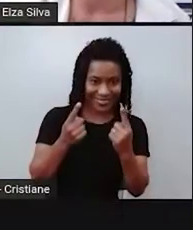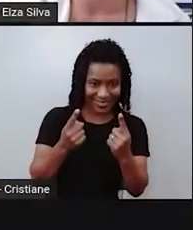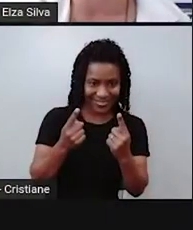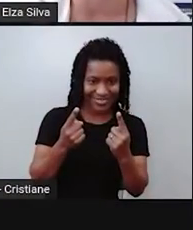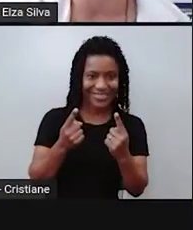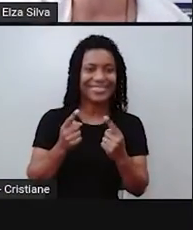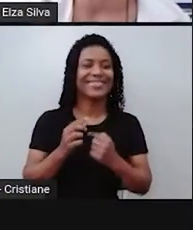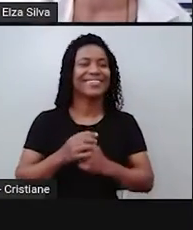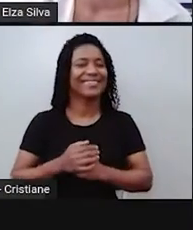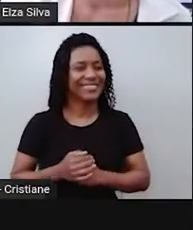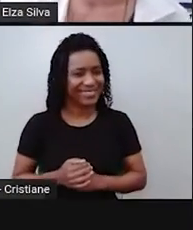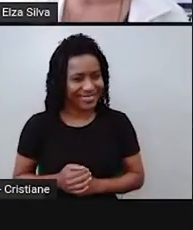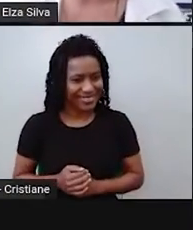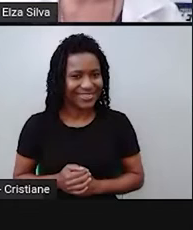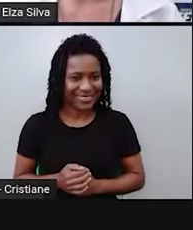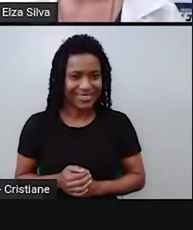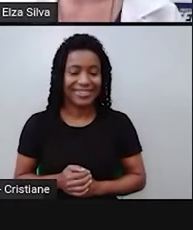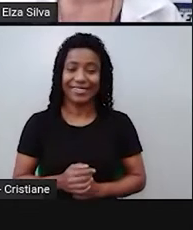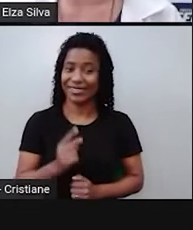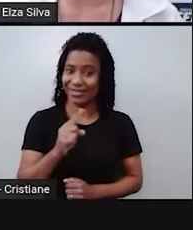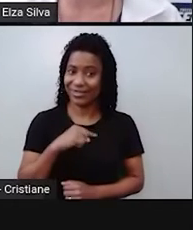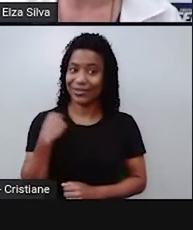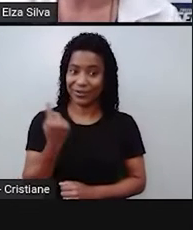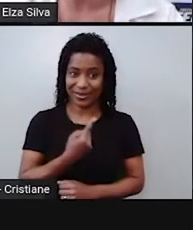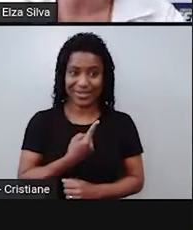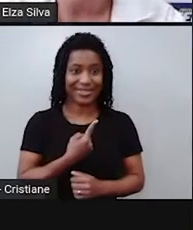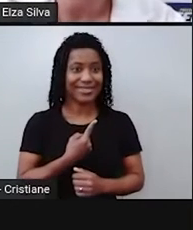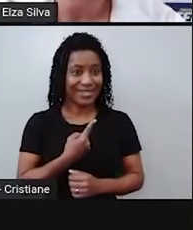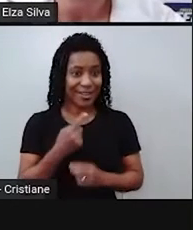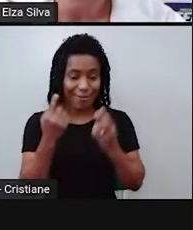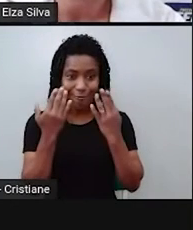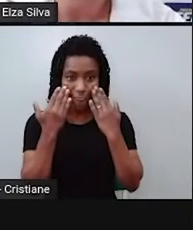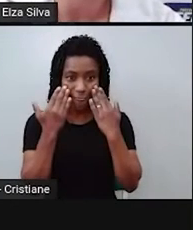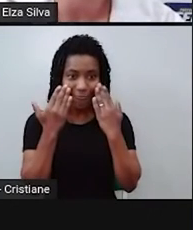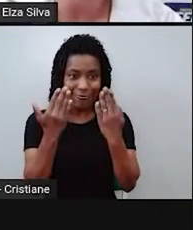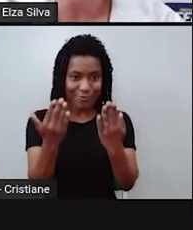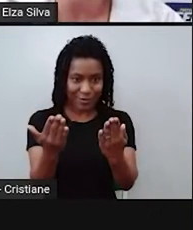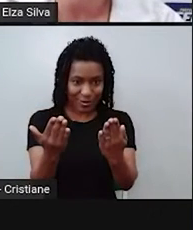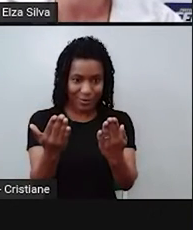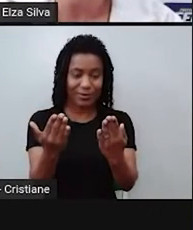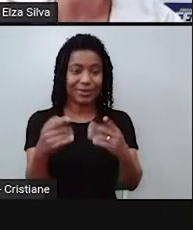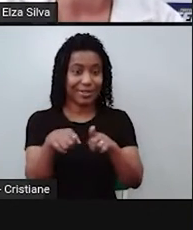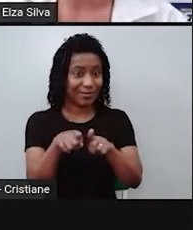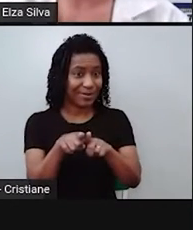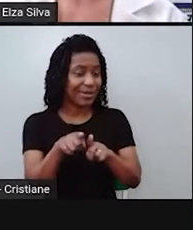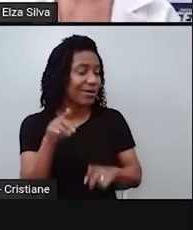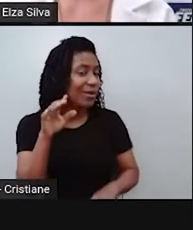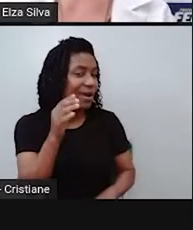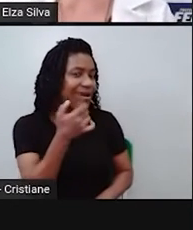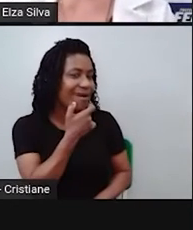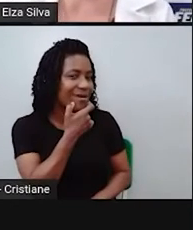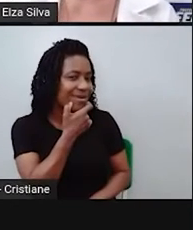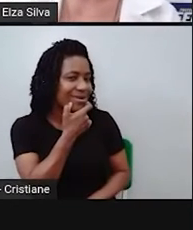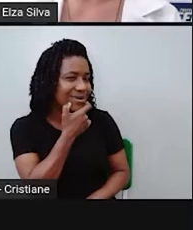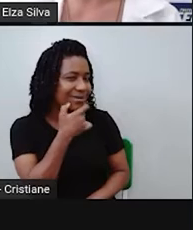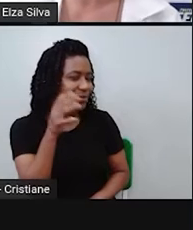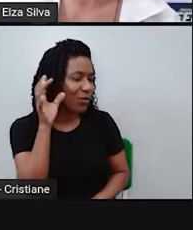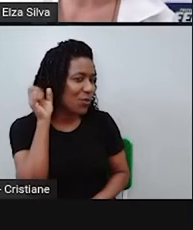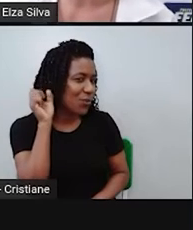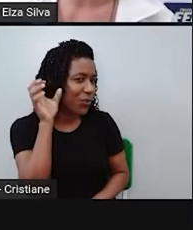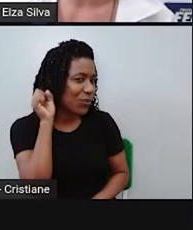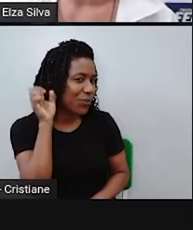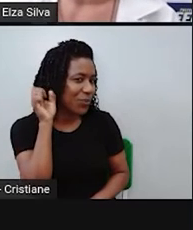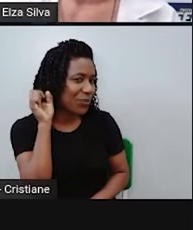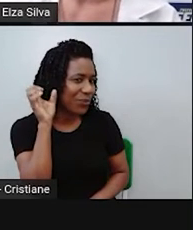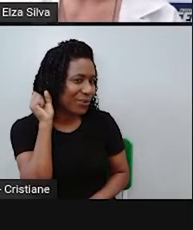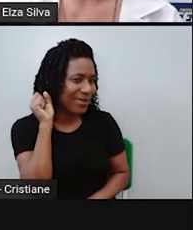Então, nós acabamos de assistir, de ouvir em inglês, The Fox and the Grapes.